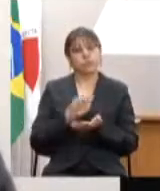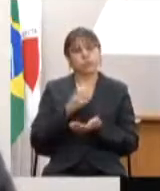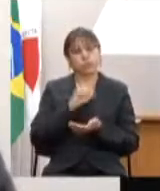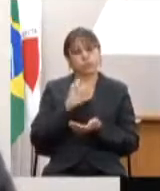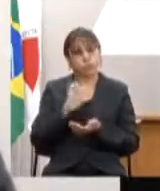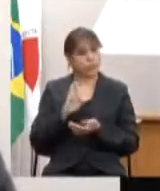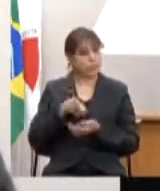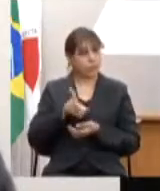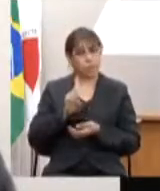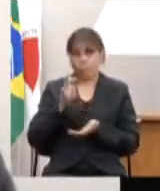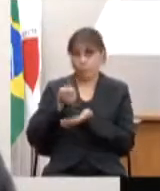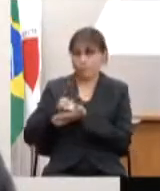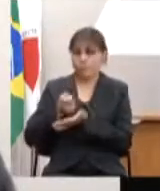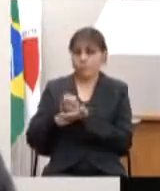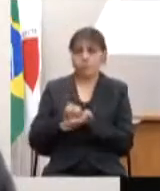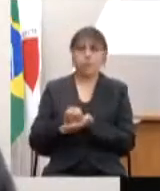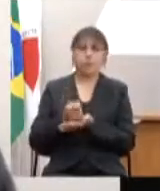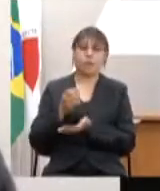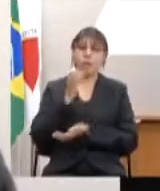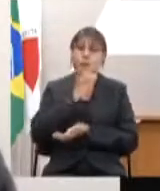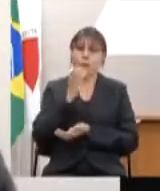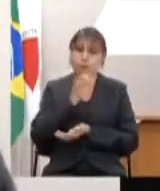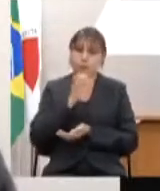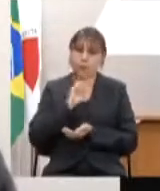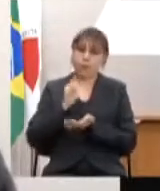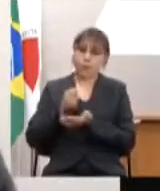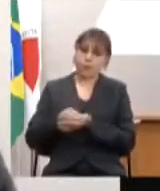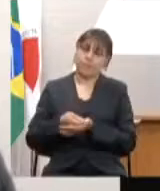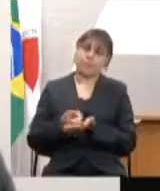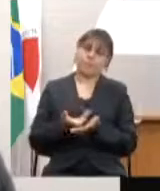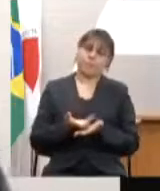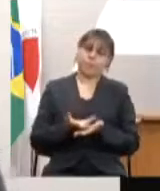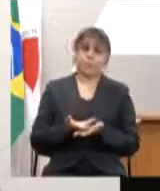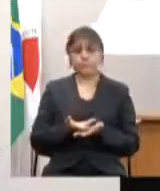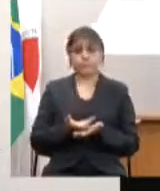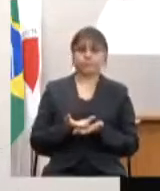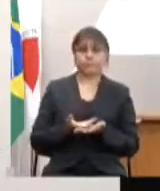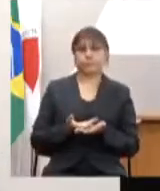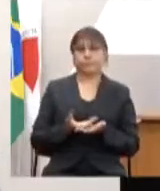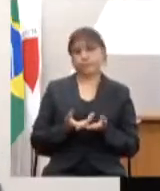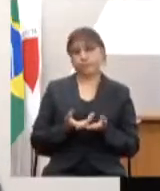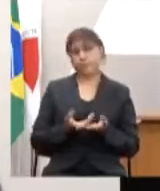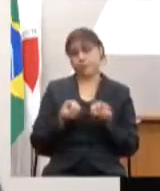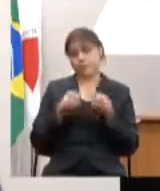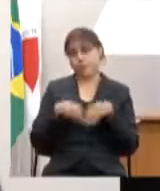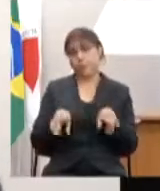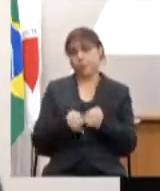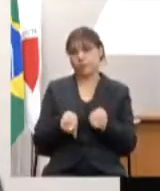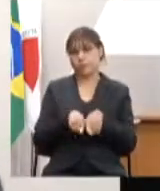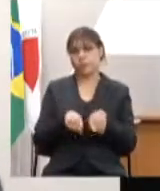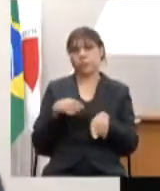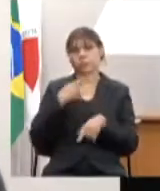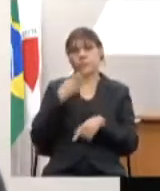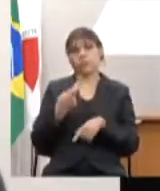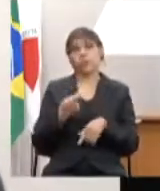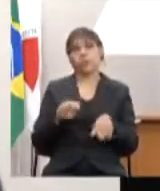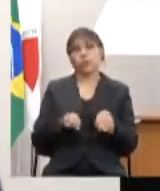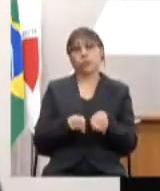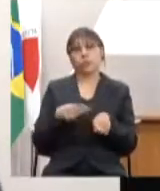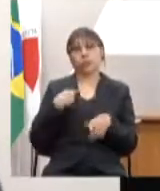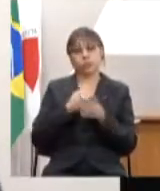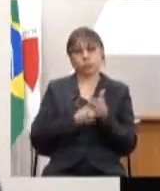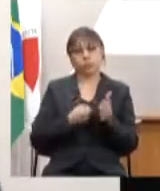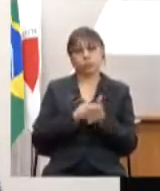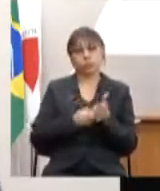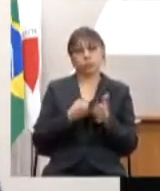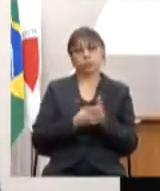será dramático o impacto da não renovação então eu também estou reiterando falando até como militante